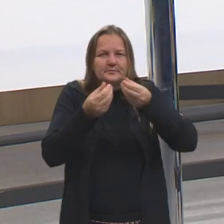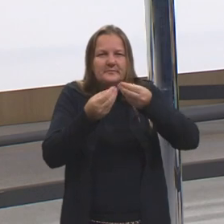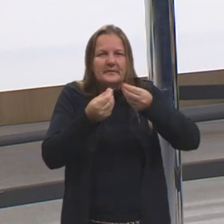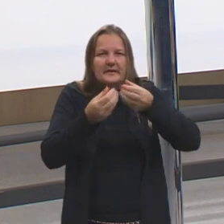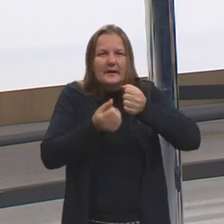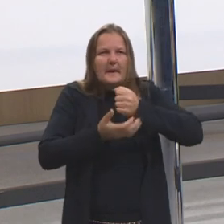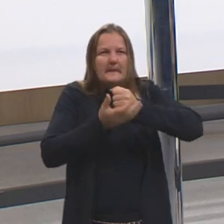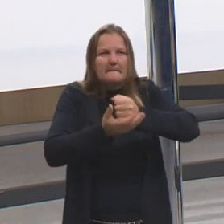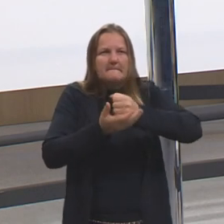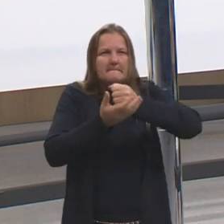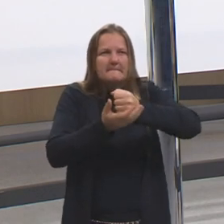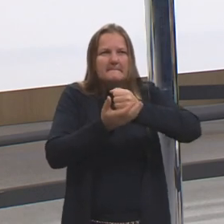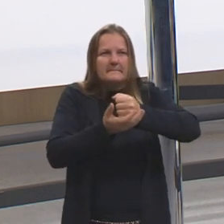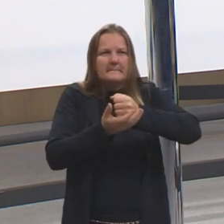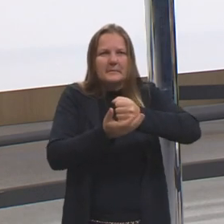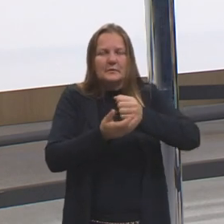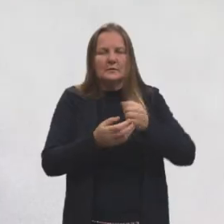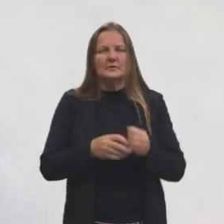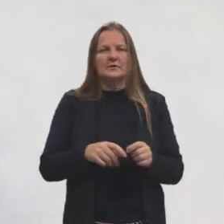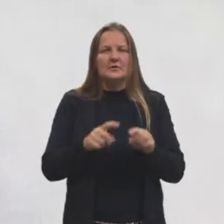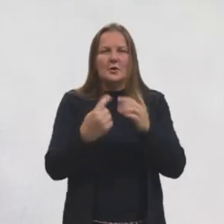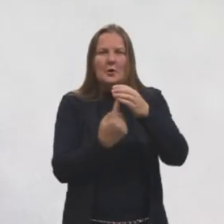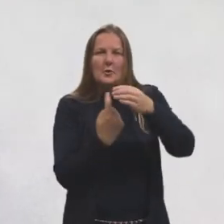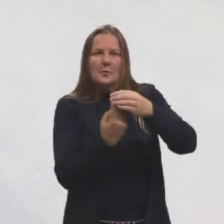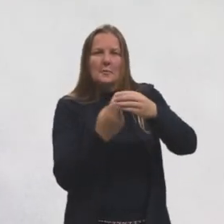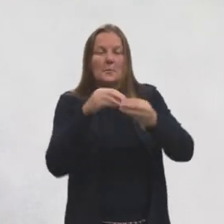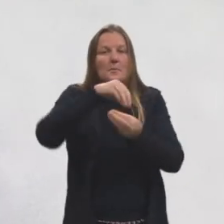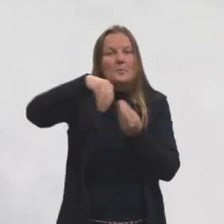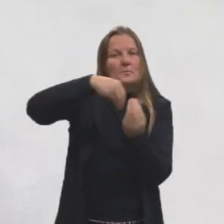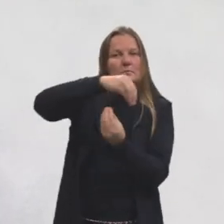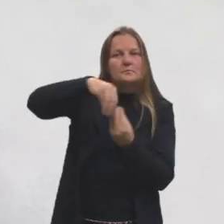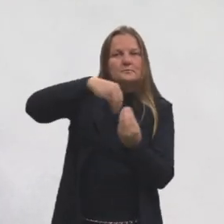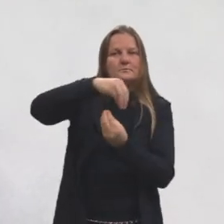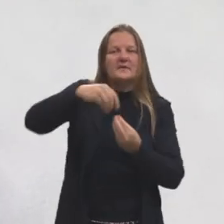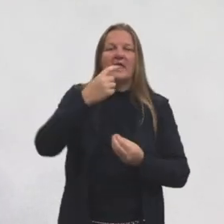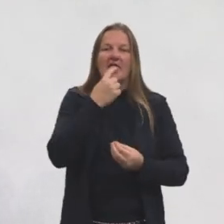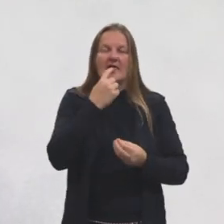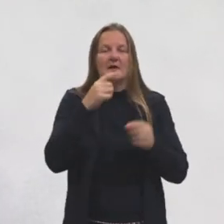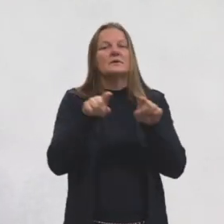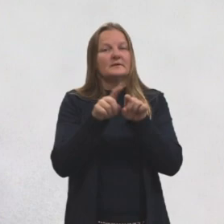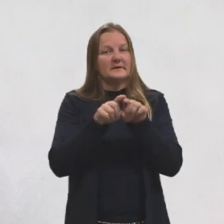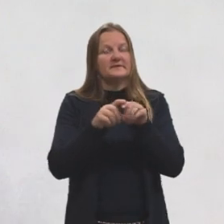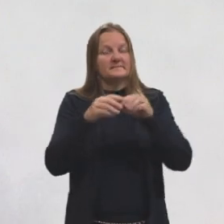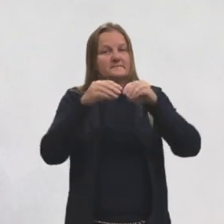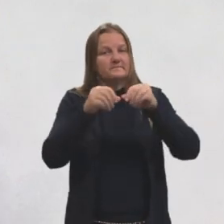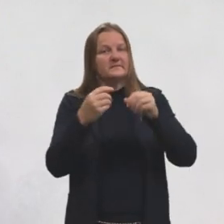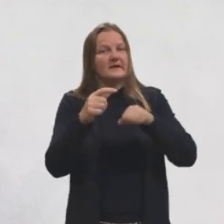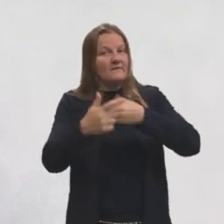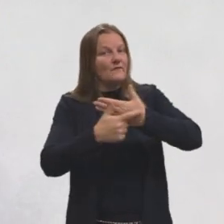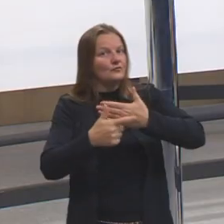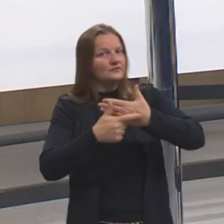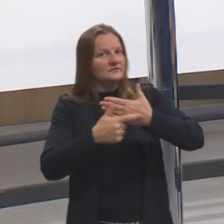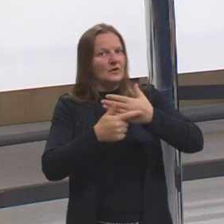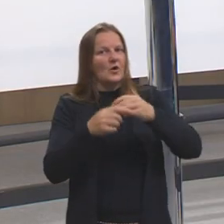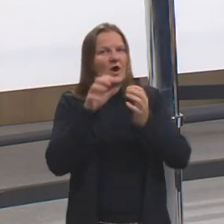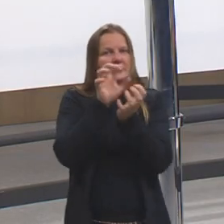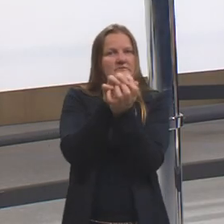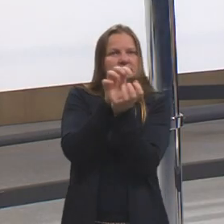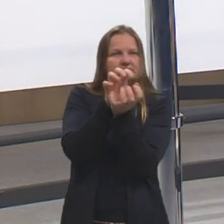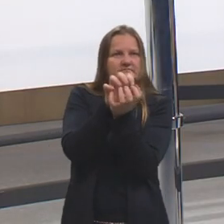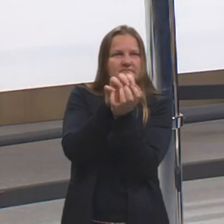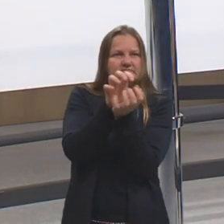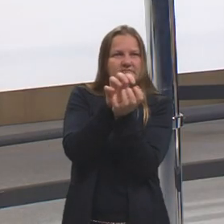dar uma misturada, para isso que a língua serve também. Então, os dentes vão